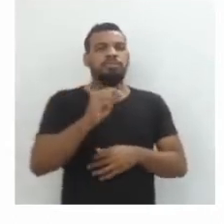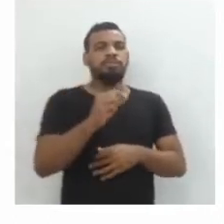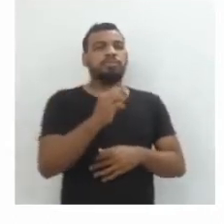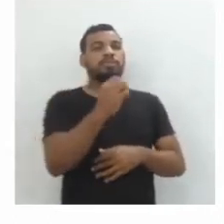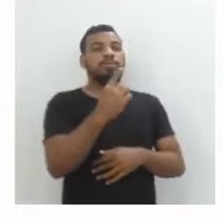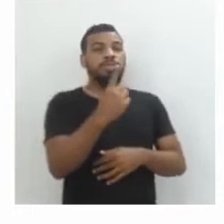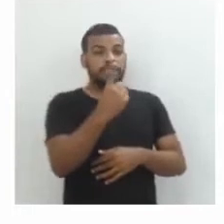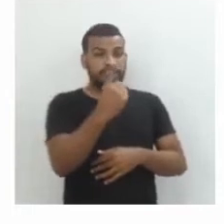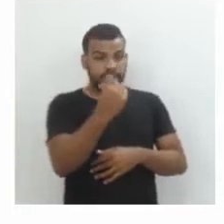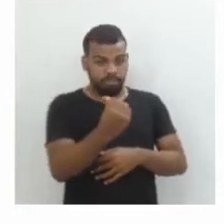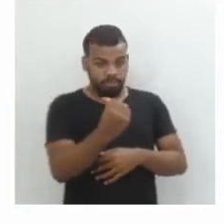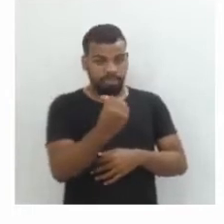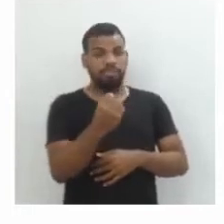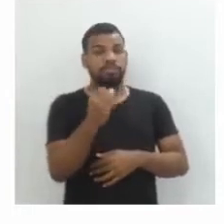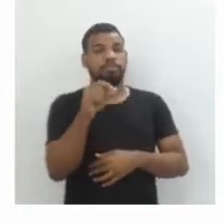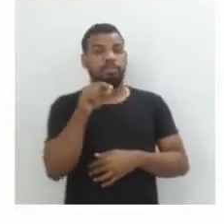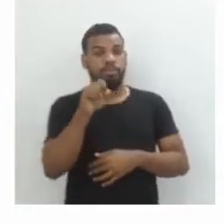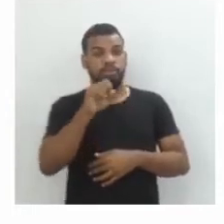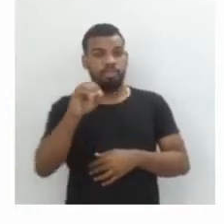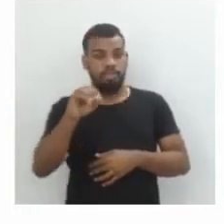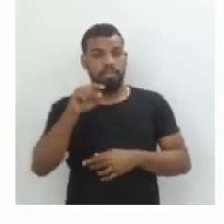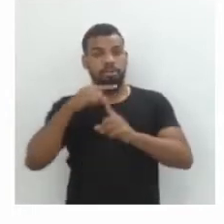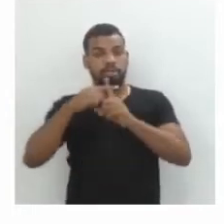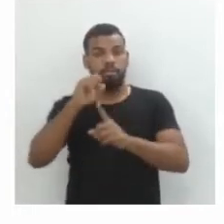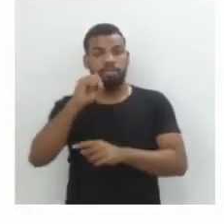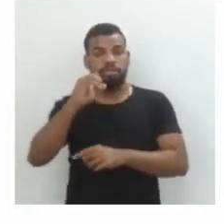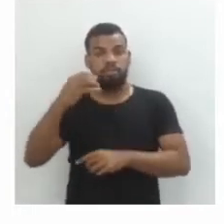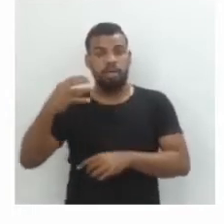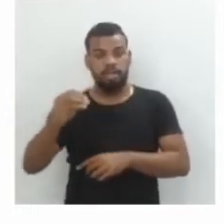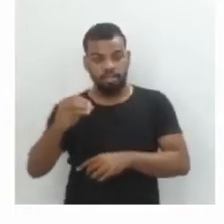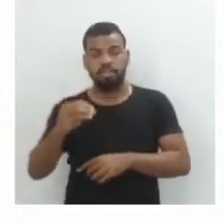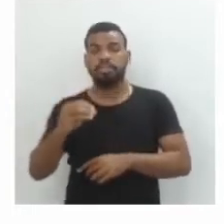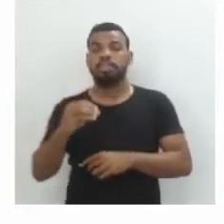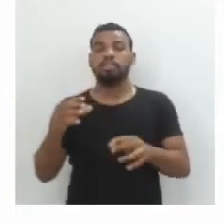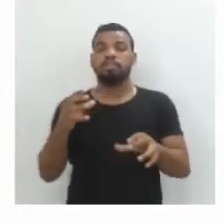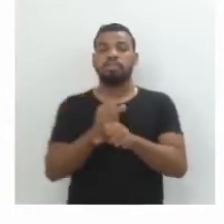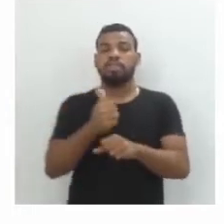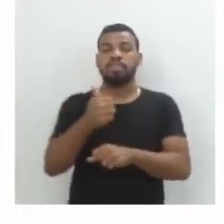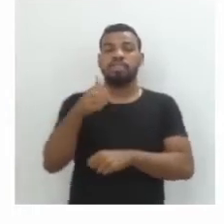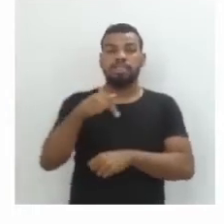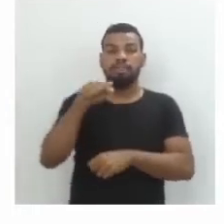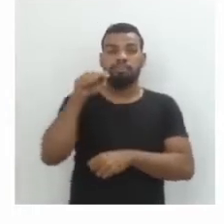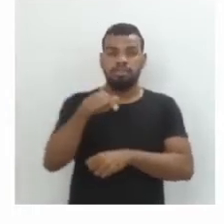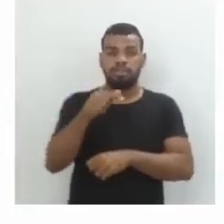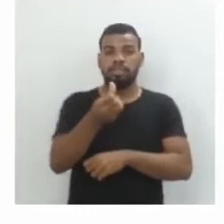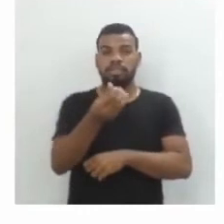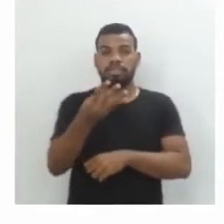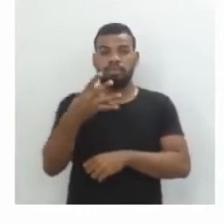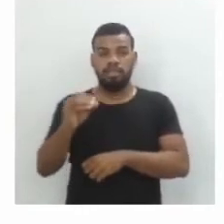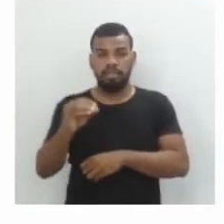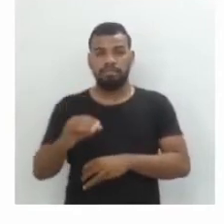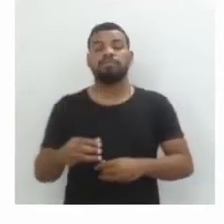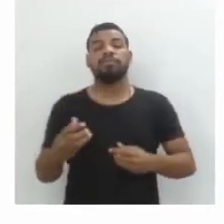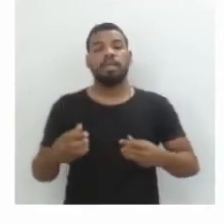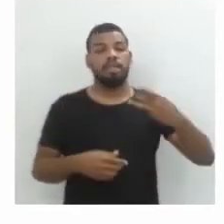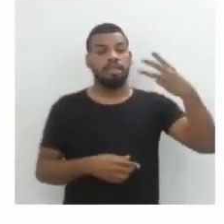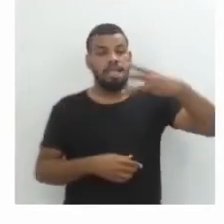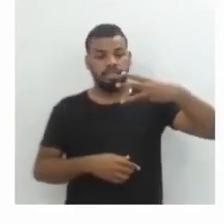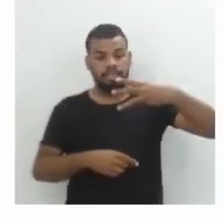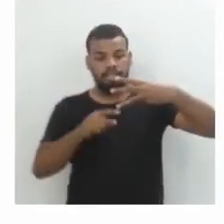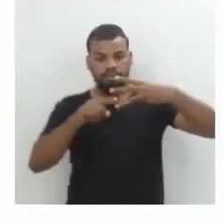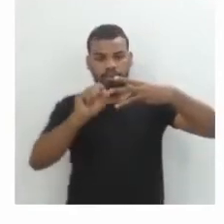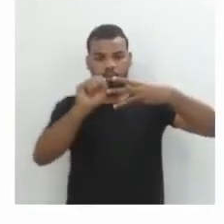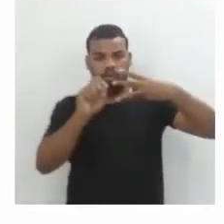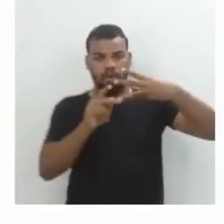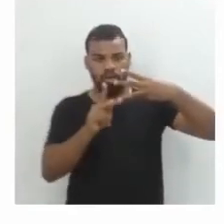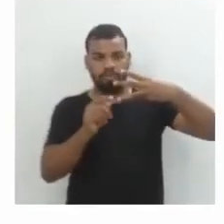.800,00 mais R$840,00, que vai dar um total de R$17.640,00. E no terceiro ano,